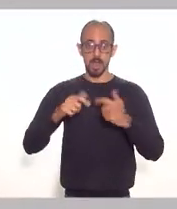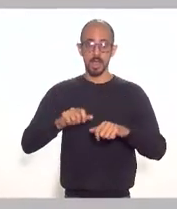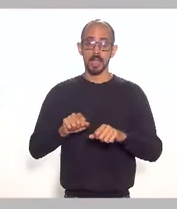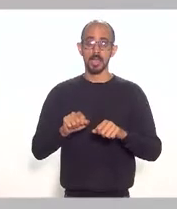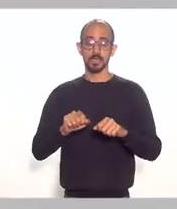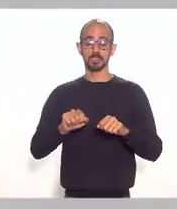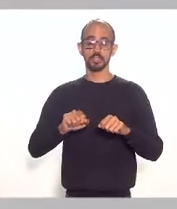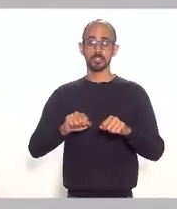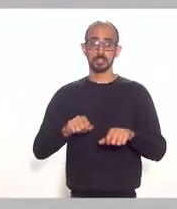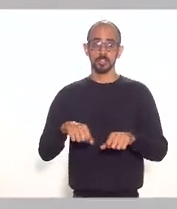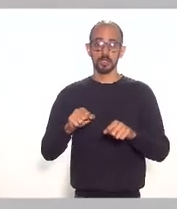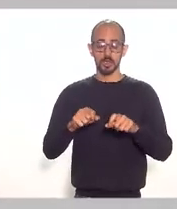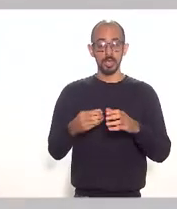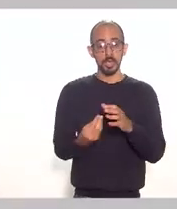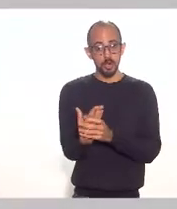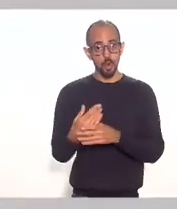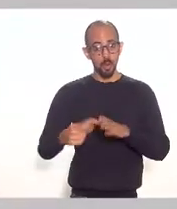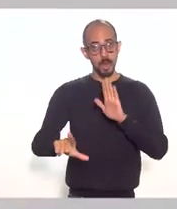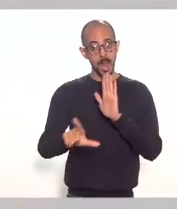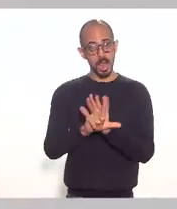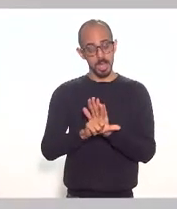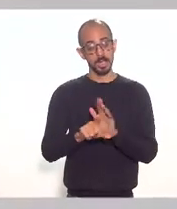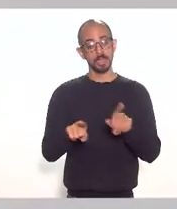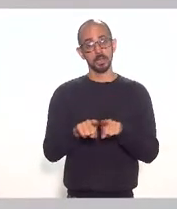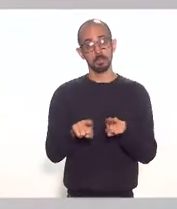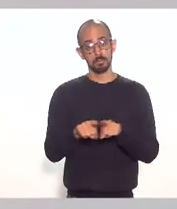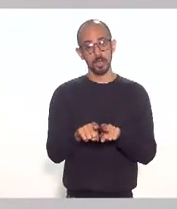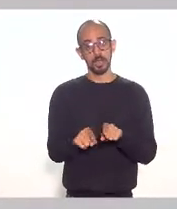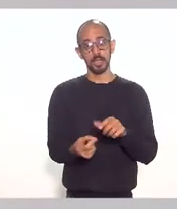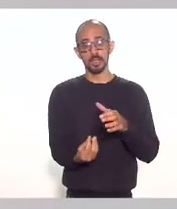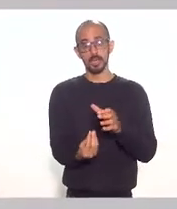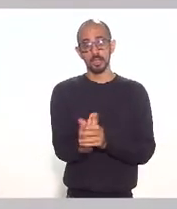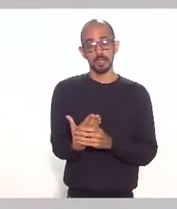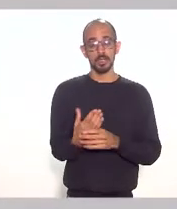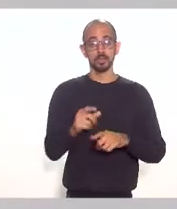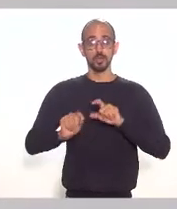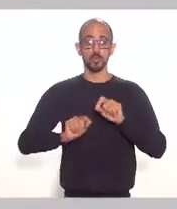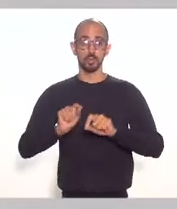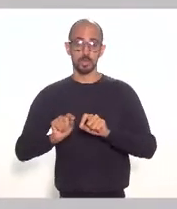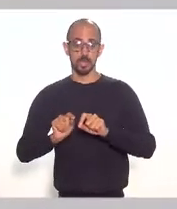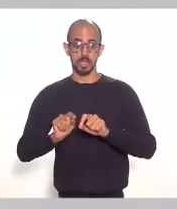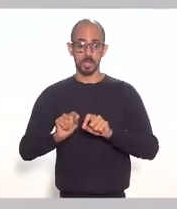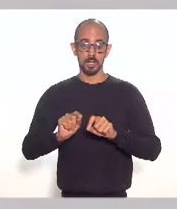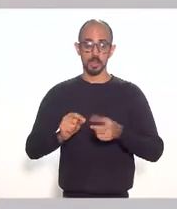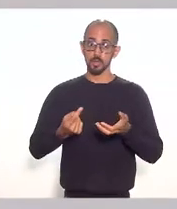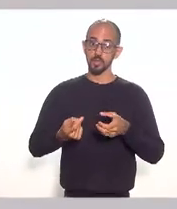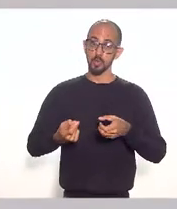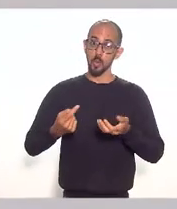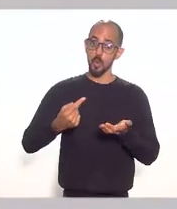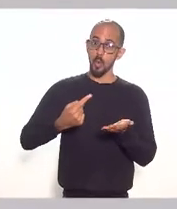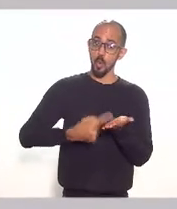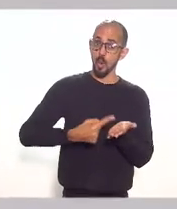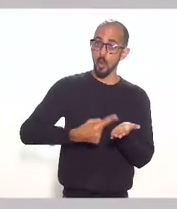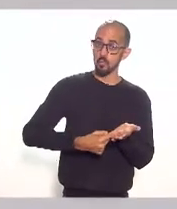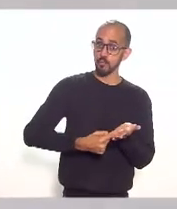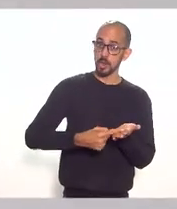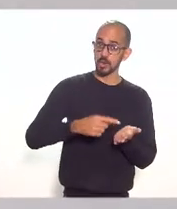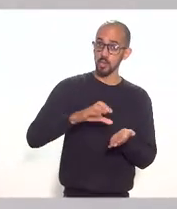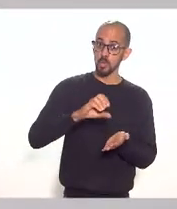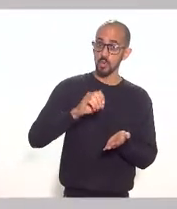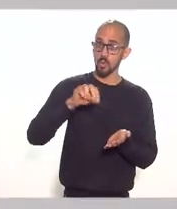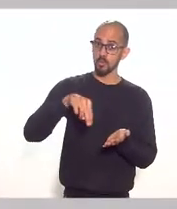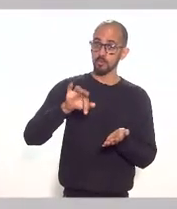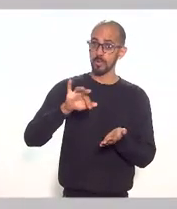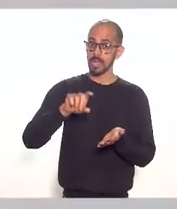Janeiro editou uma lei determinando que a internalização de convênios com o FAES só poderia se dar através da edição de